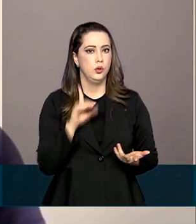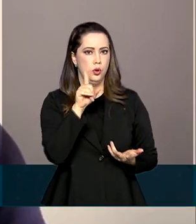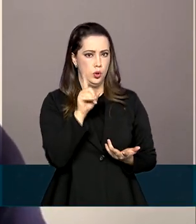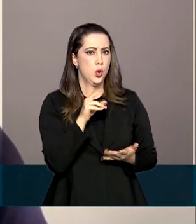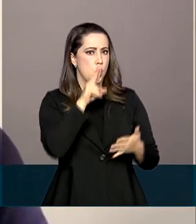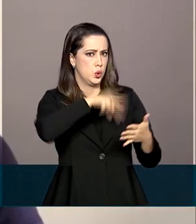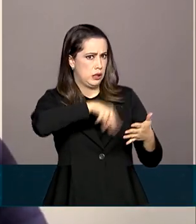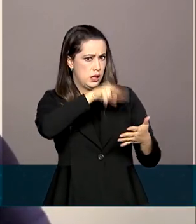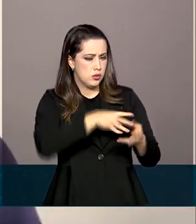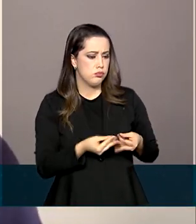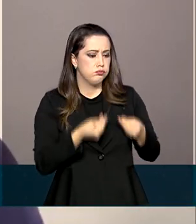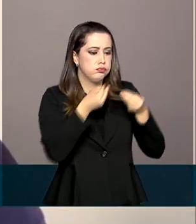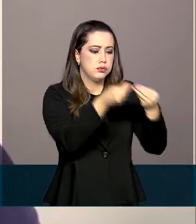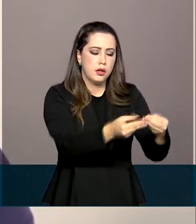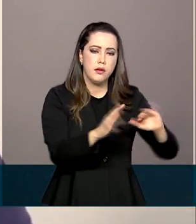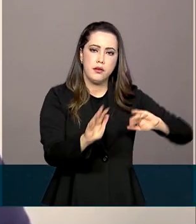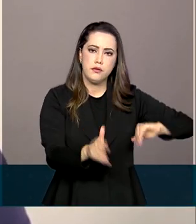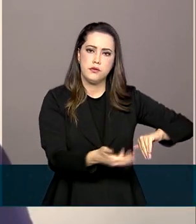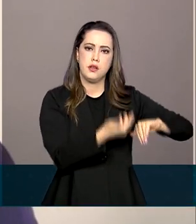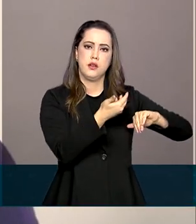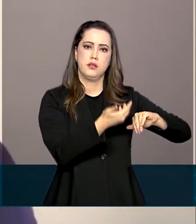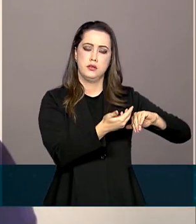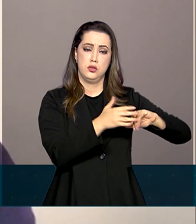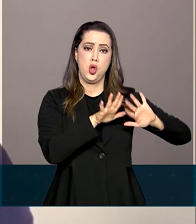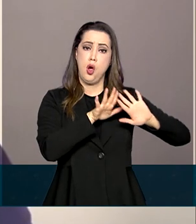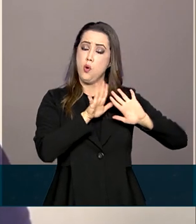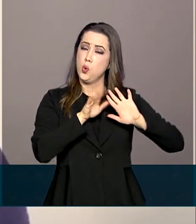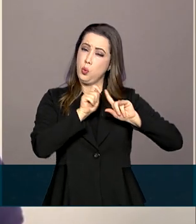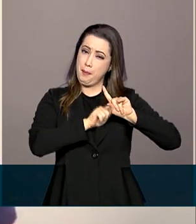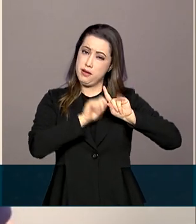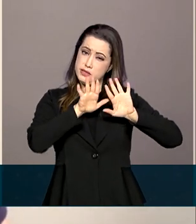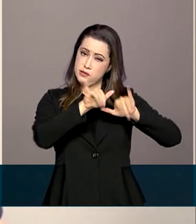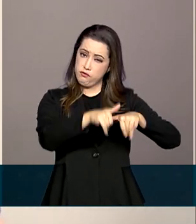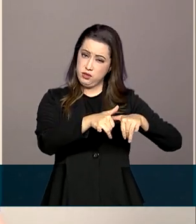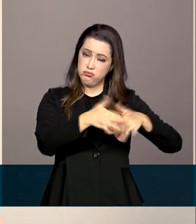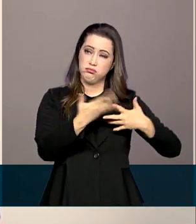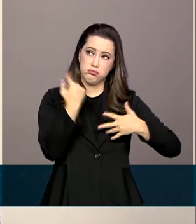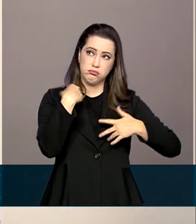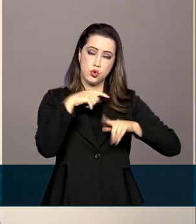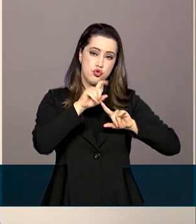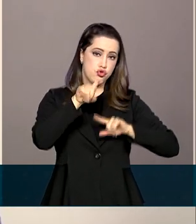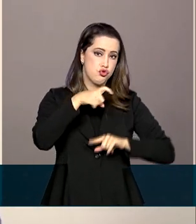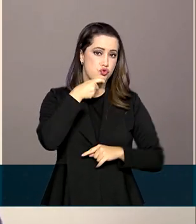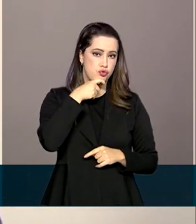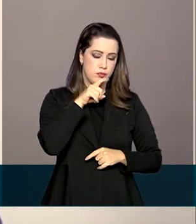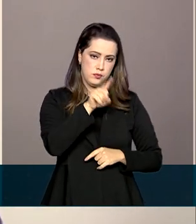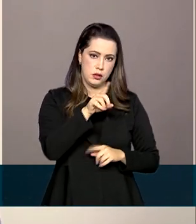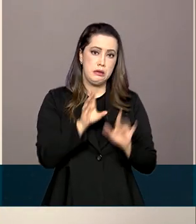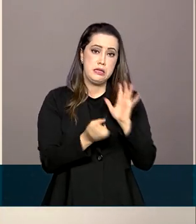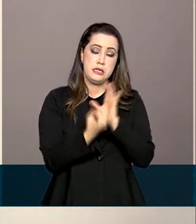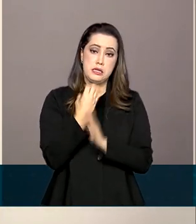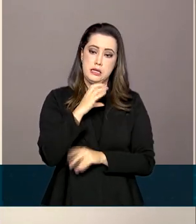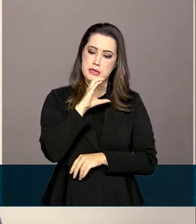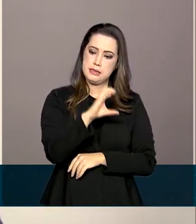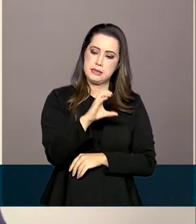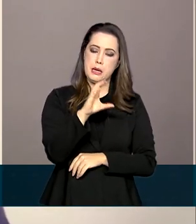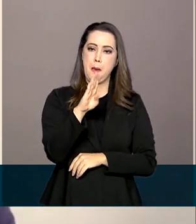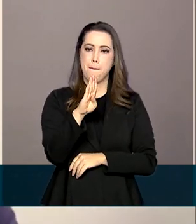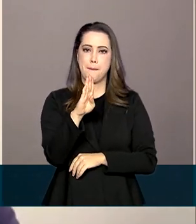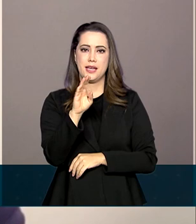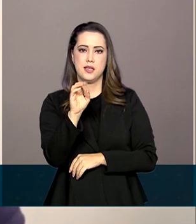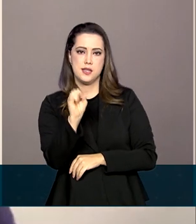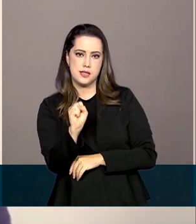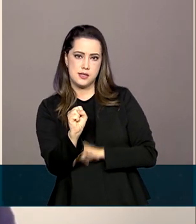texto foi enviada ao Congresso Nacional no fim de julho, e trata da criação da CBS, Contribuição